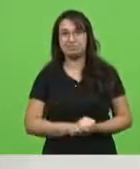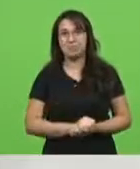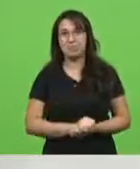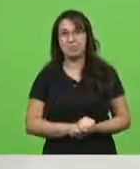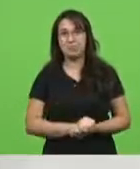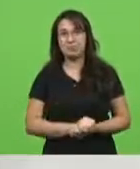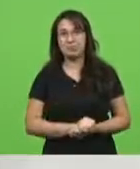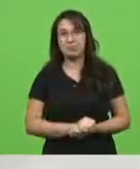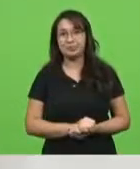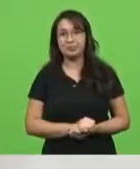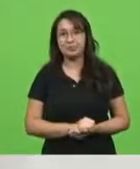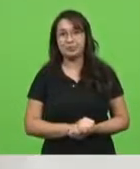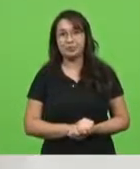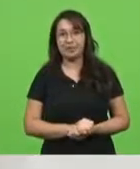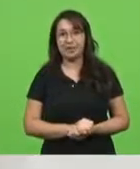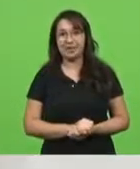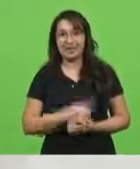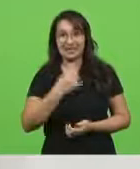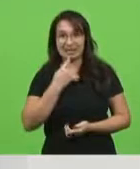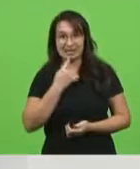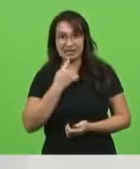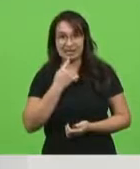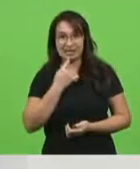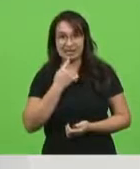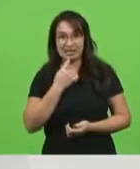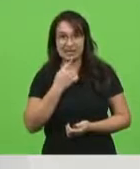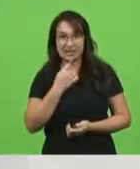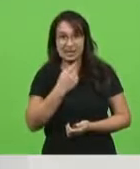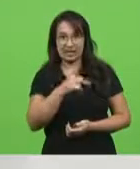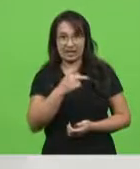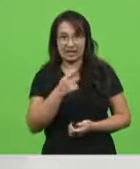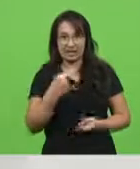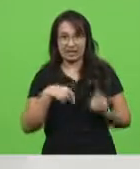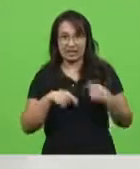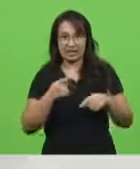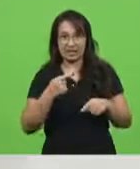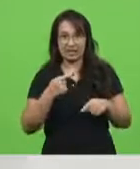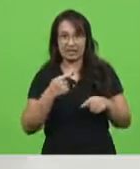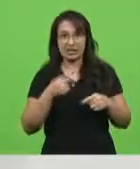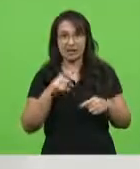Esse sangue vai ser cobrado de vocês.